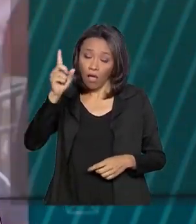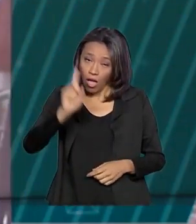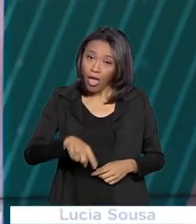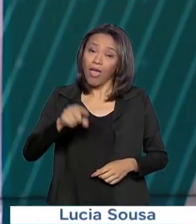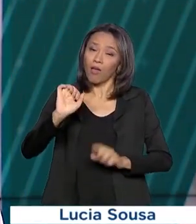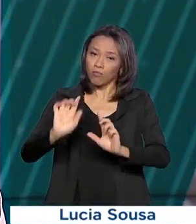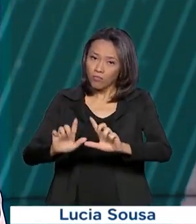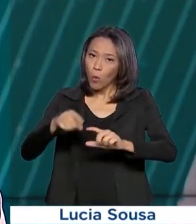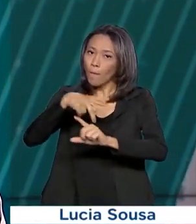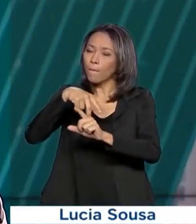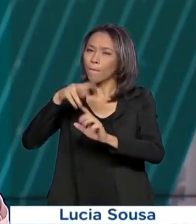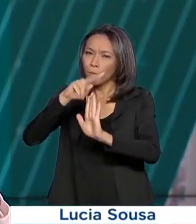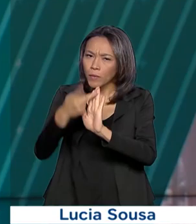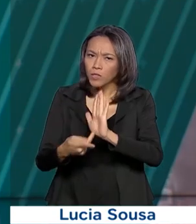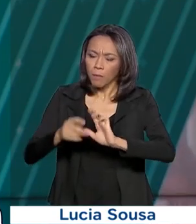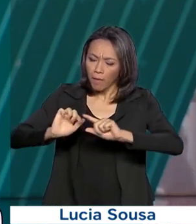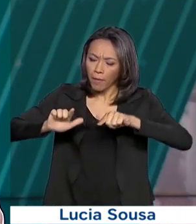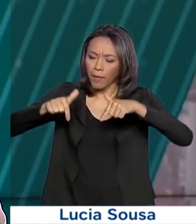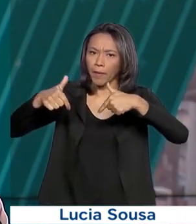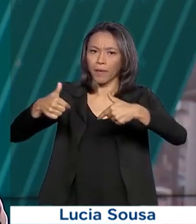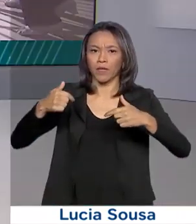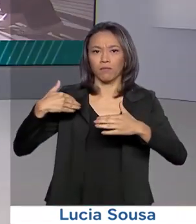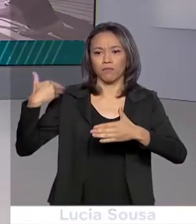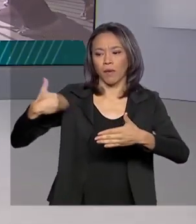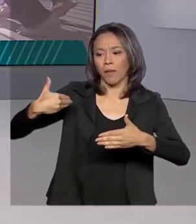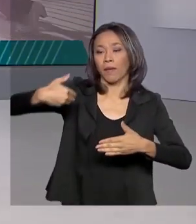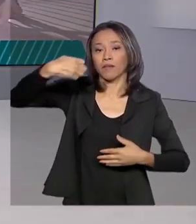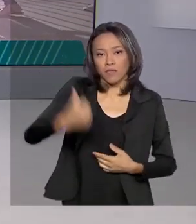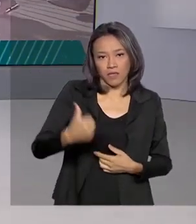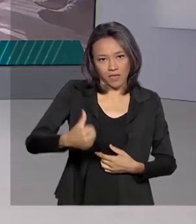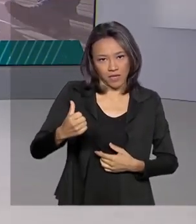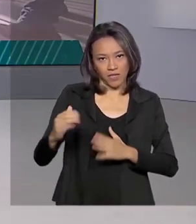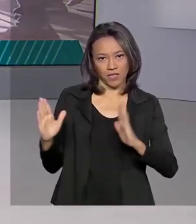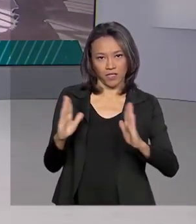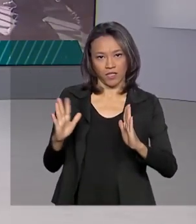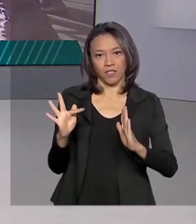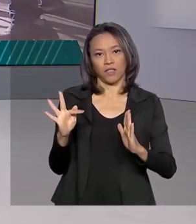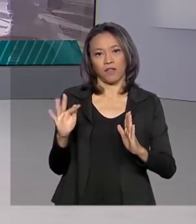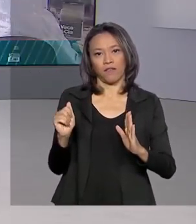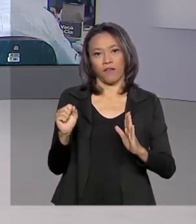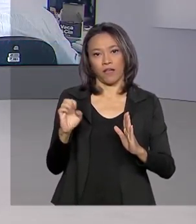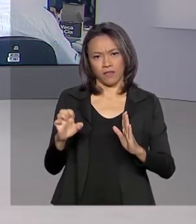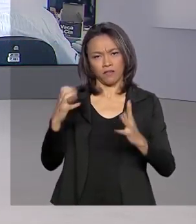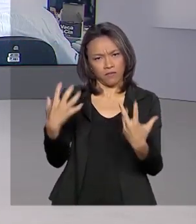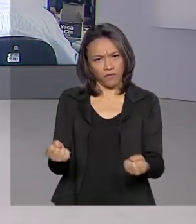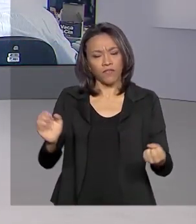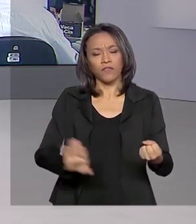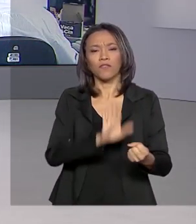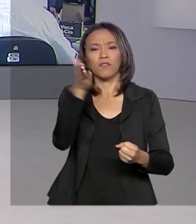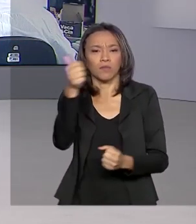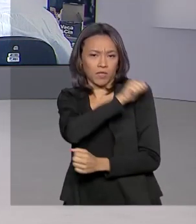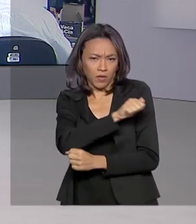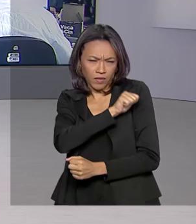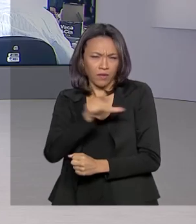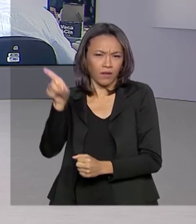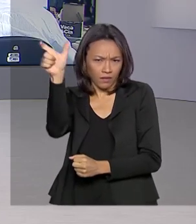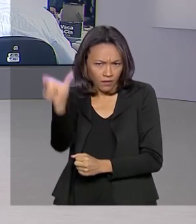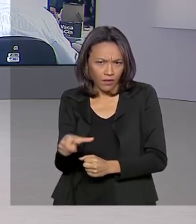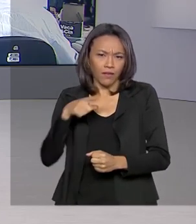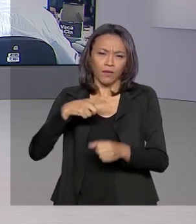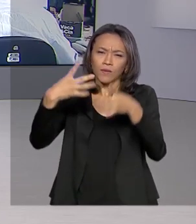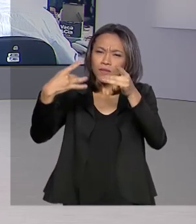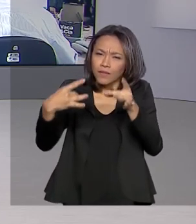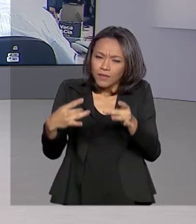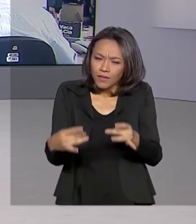Luz na Infância que chega à sexta fase. Nós vamos agora ao vivo ao Rio de Janeiro. Tiago Pimenta tem os detalhes pra gente sobre essa